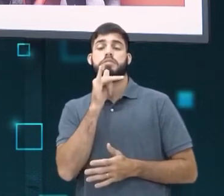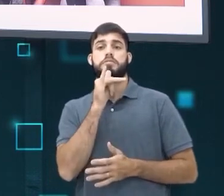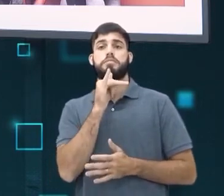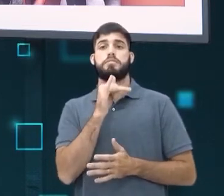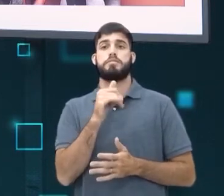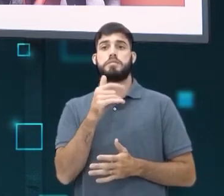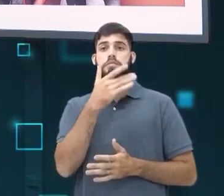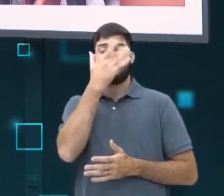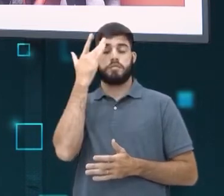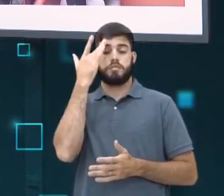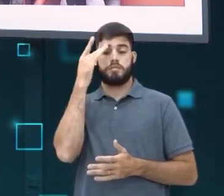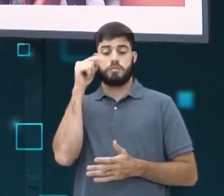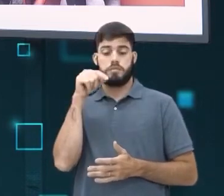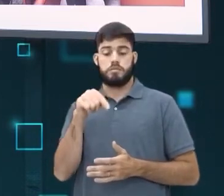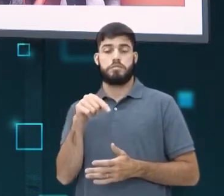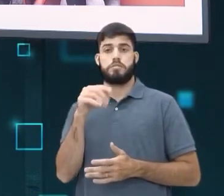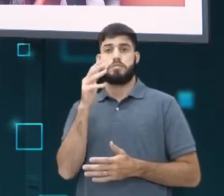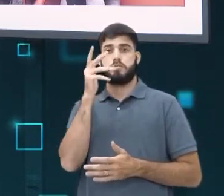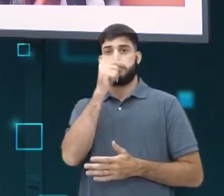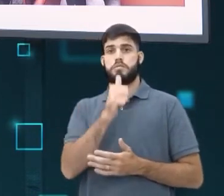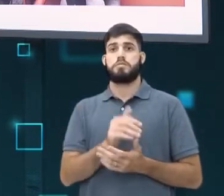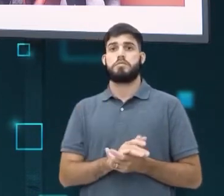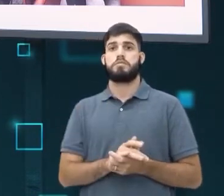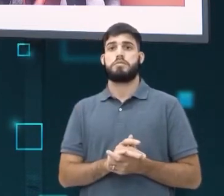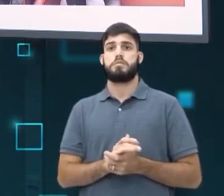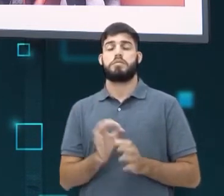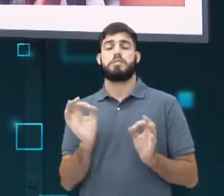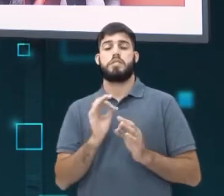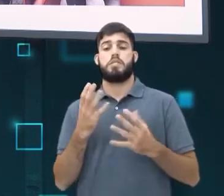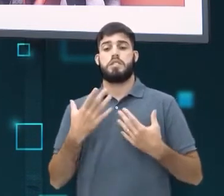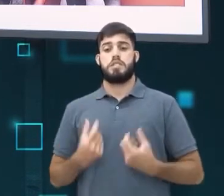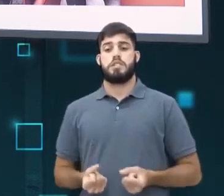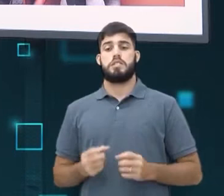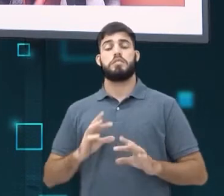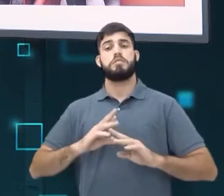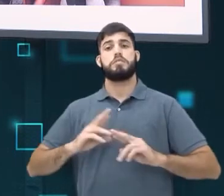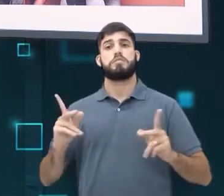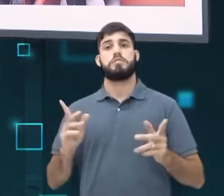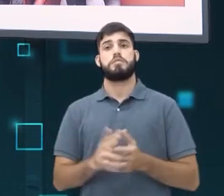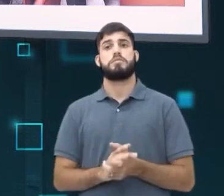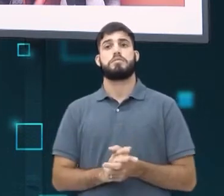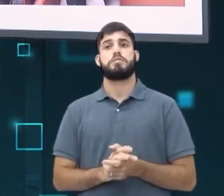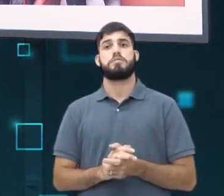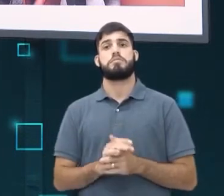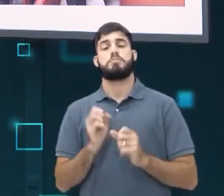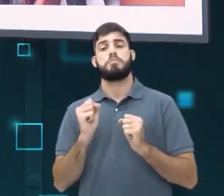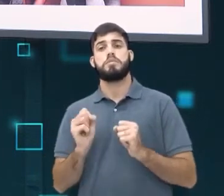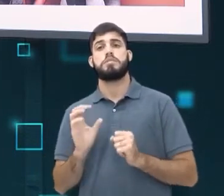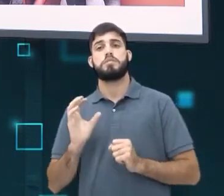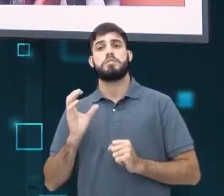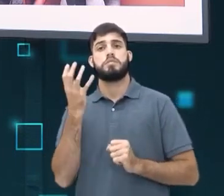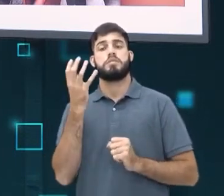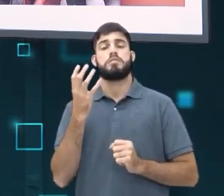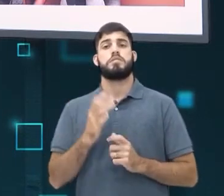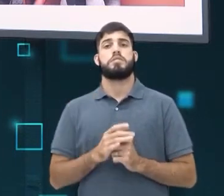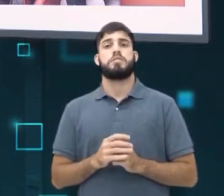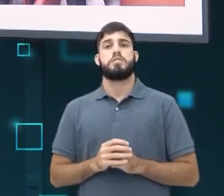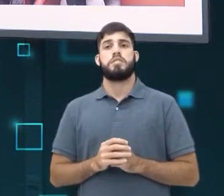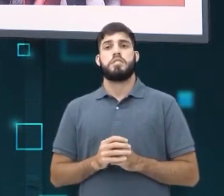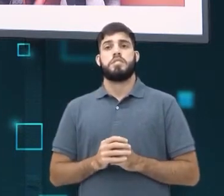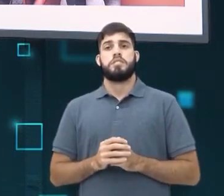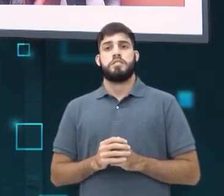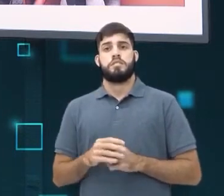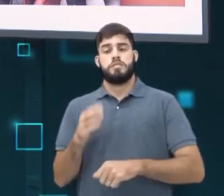estarem nesse padrão de beleza e não aceitam as diferenças. E daí pode acontecer que as pessoas